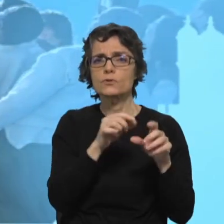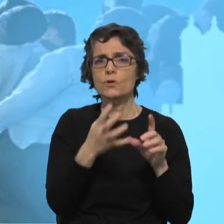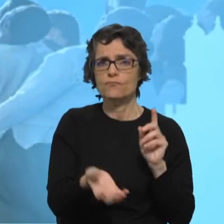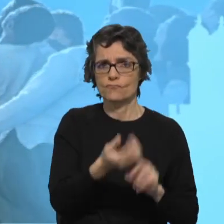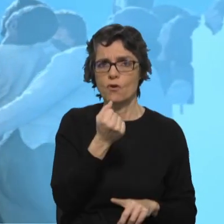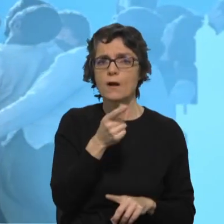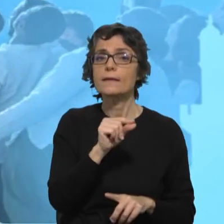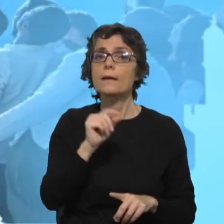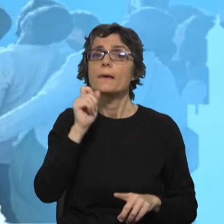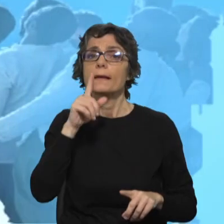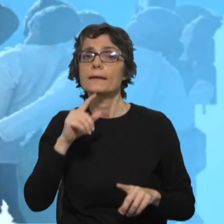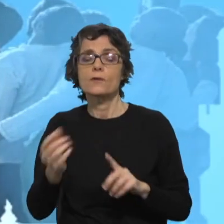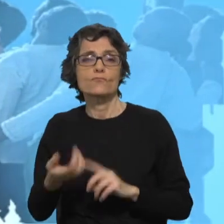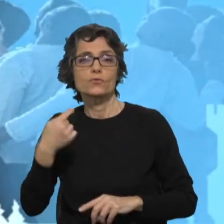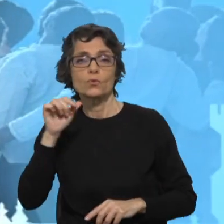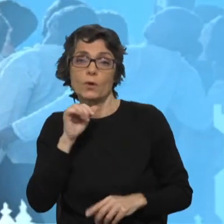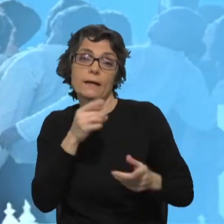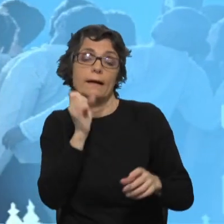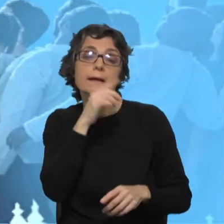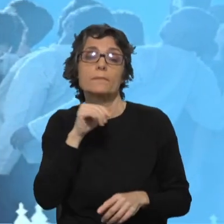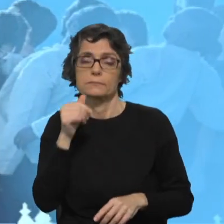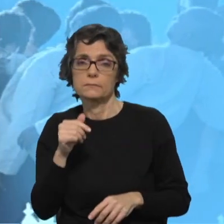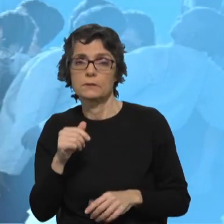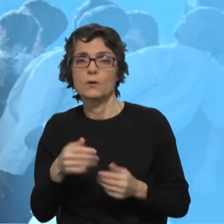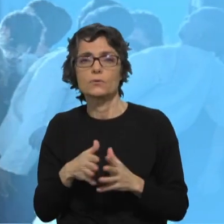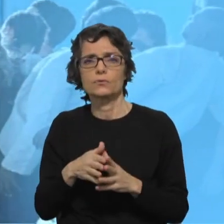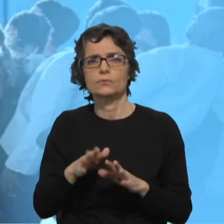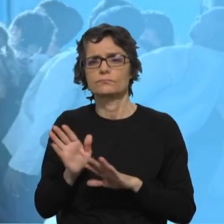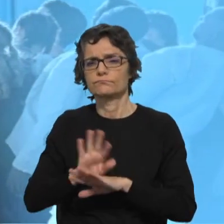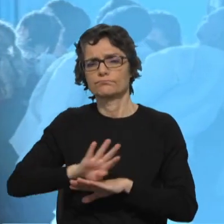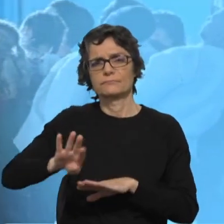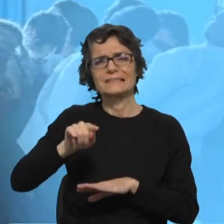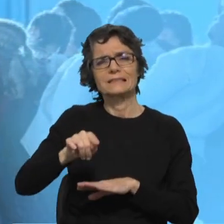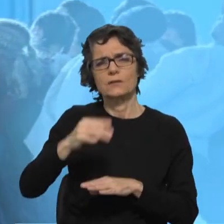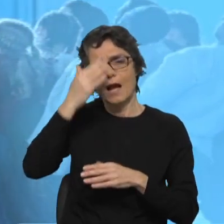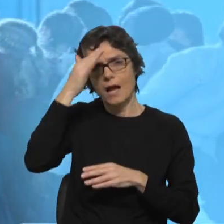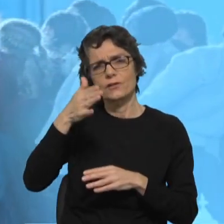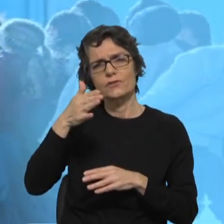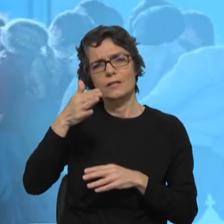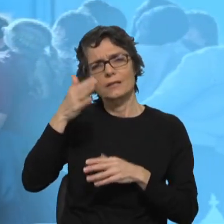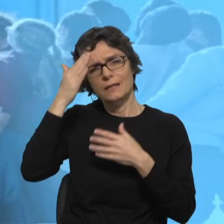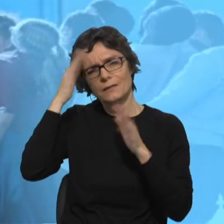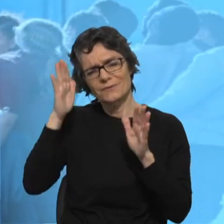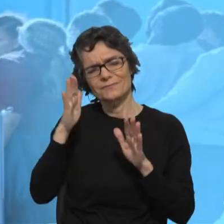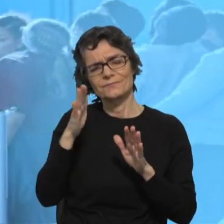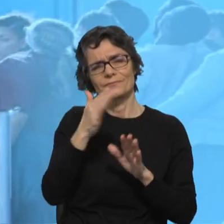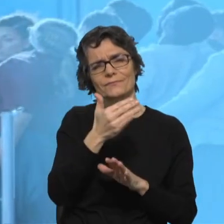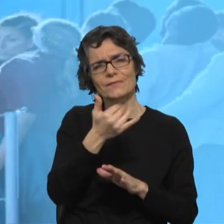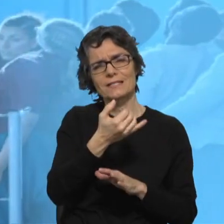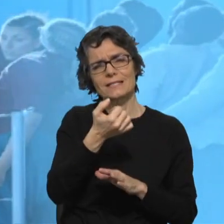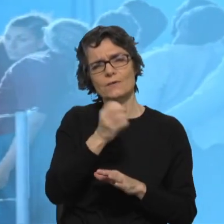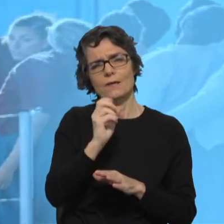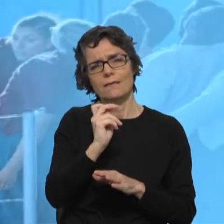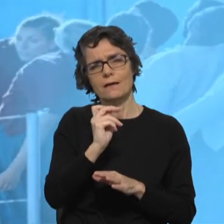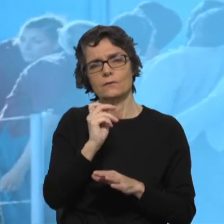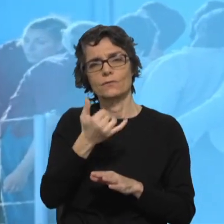mesmo os que não ganharam, também todos recusaram o seu mandato. Isto significa que a democracia, nos 50 anos, no 25 de